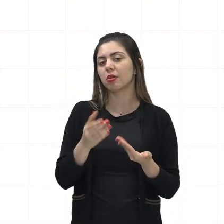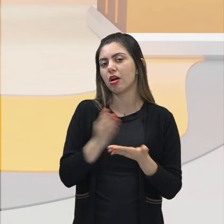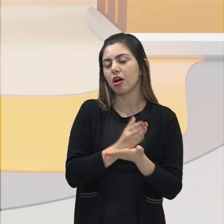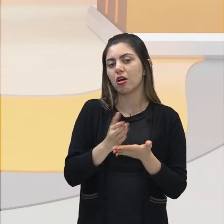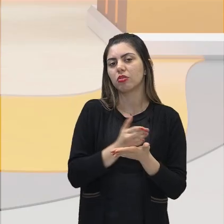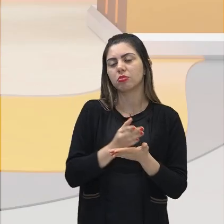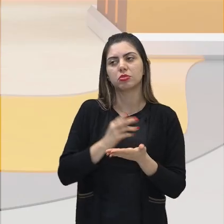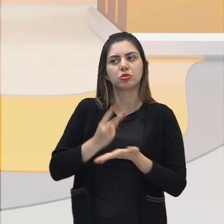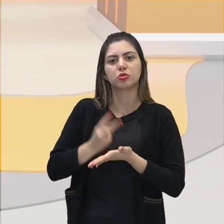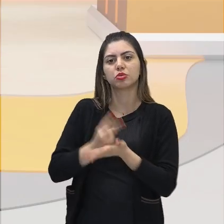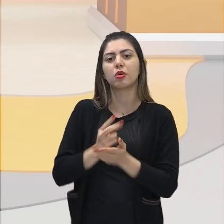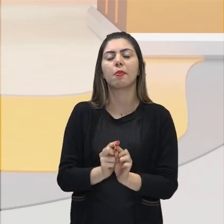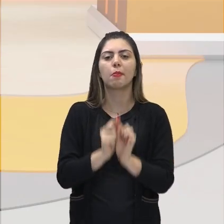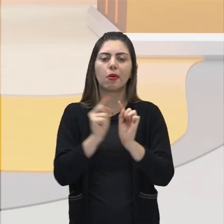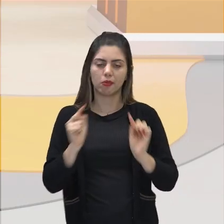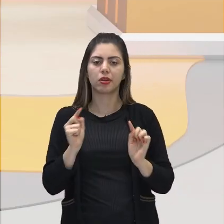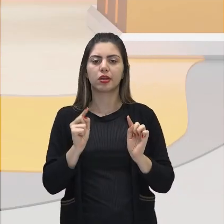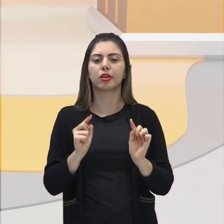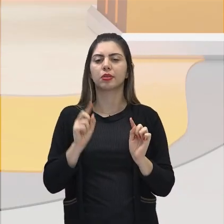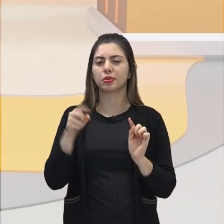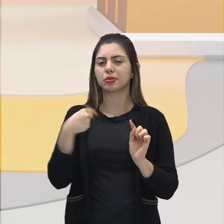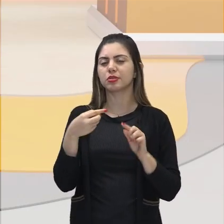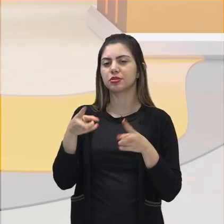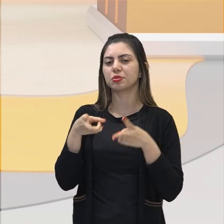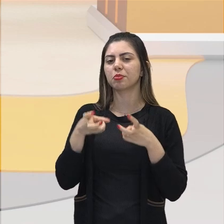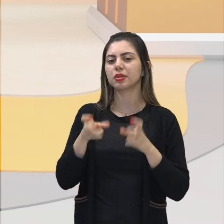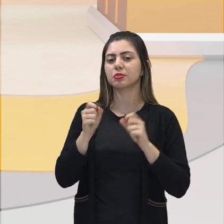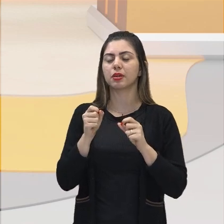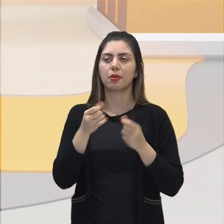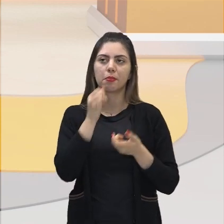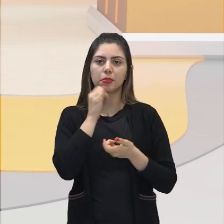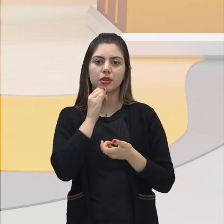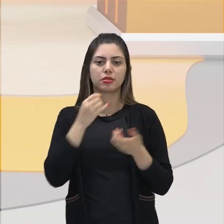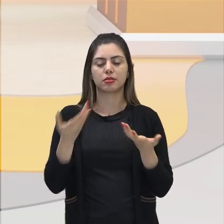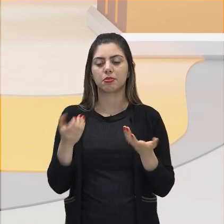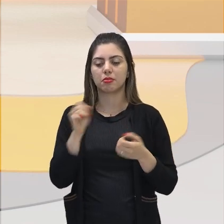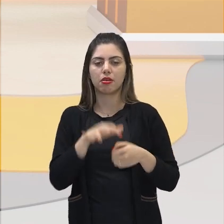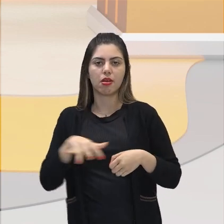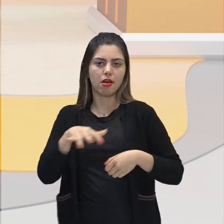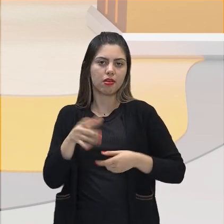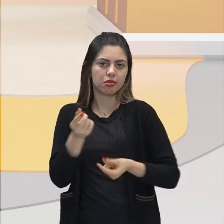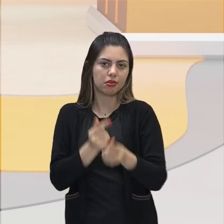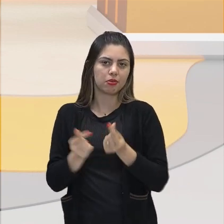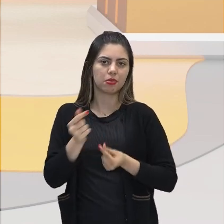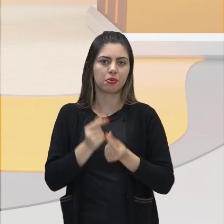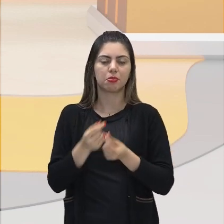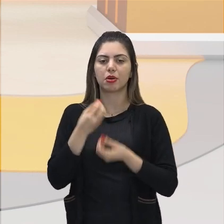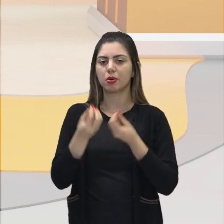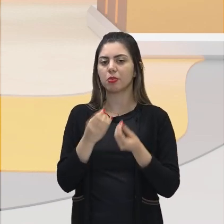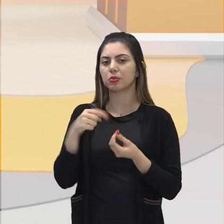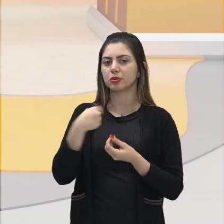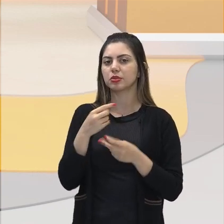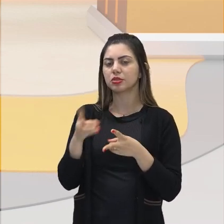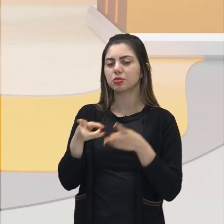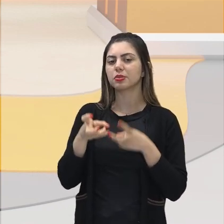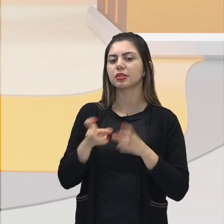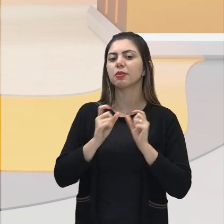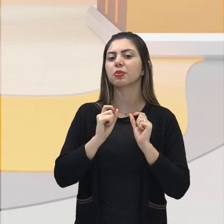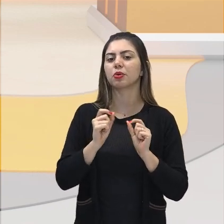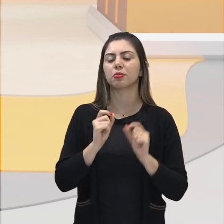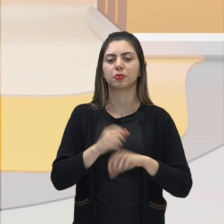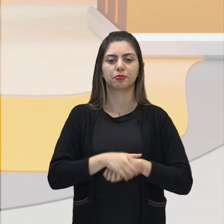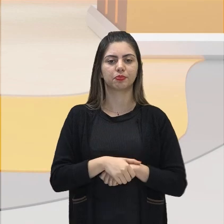sempre vão se manter, mas observa que nessas questões, por exemplo, da economia, a gente vai perceber um aumento